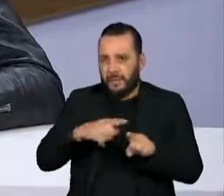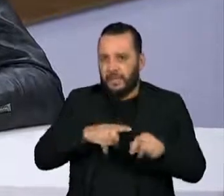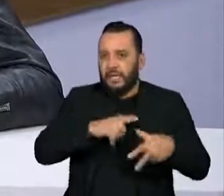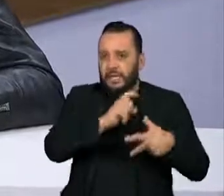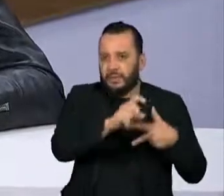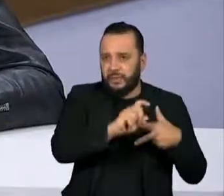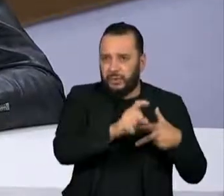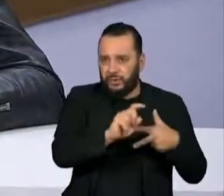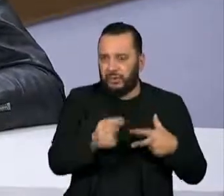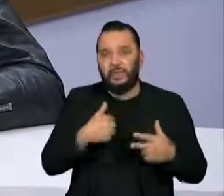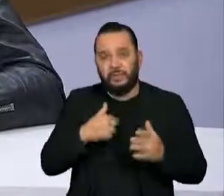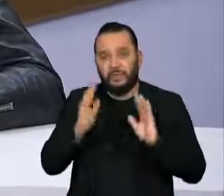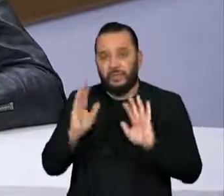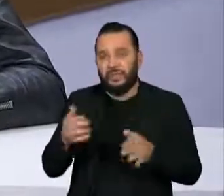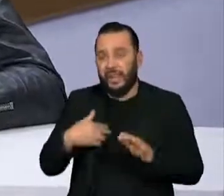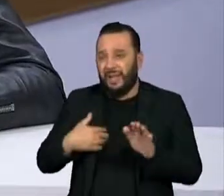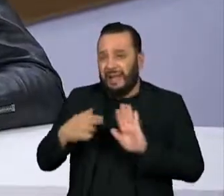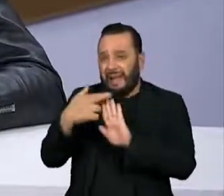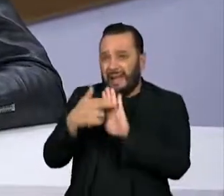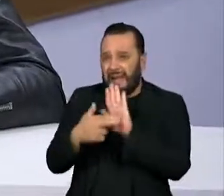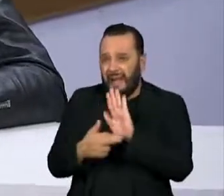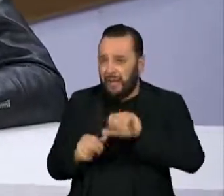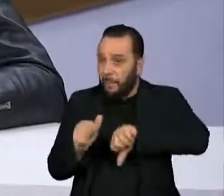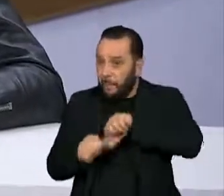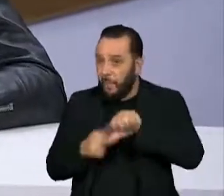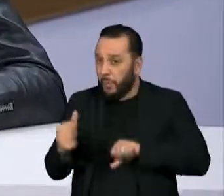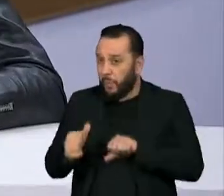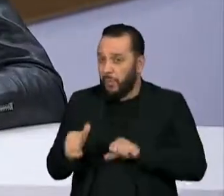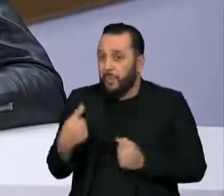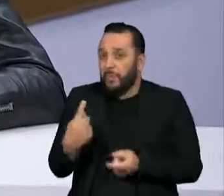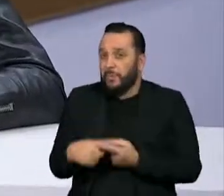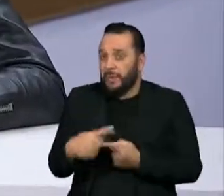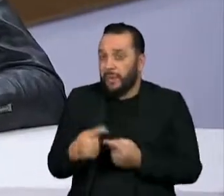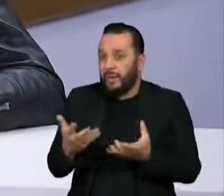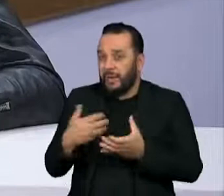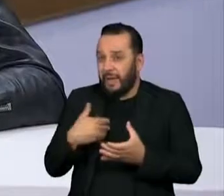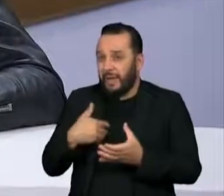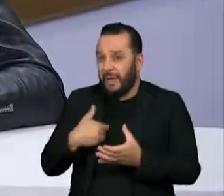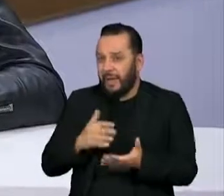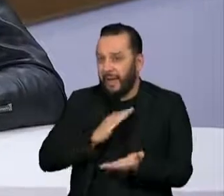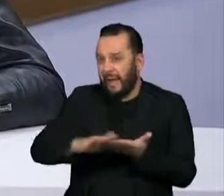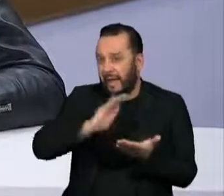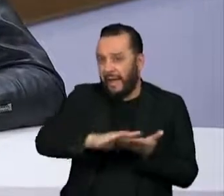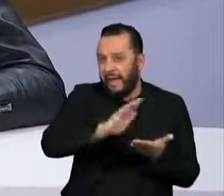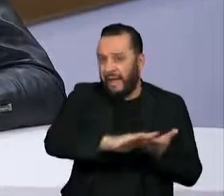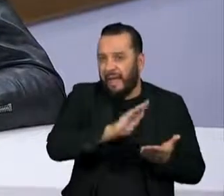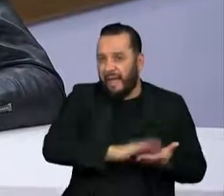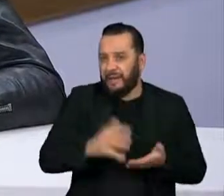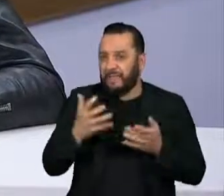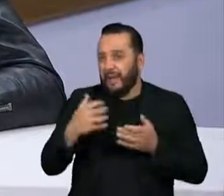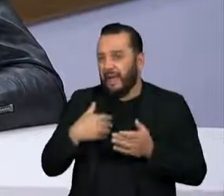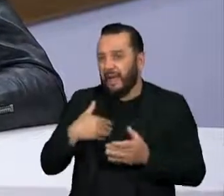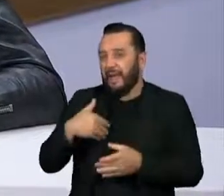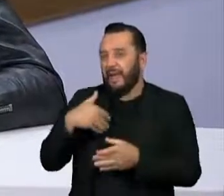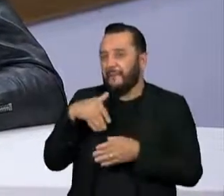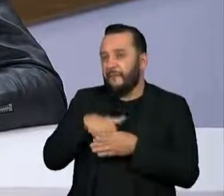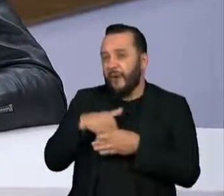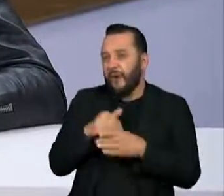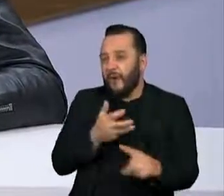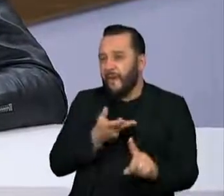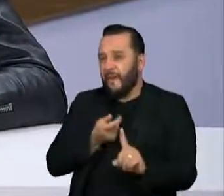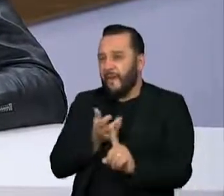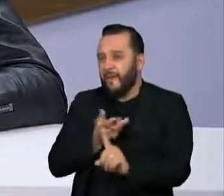essa de mudar regras para poder, enfim, aumentar gasto às vésperas de eleição, vão